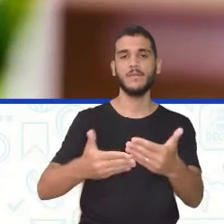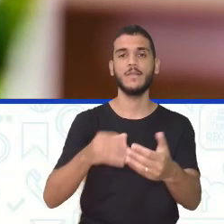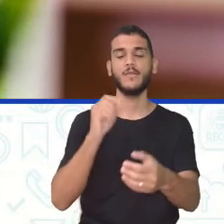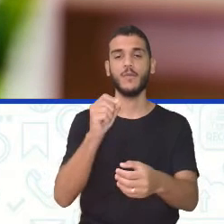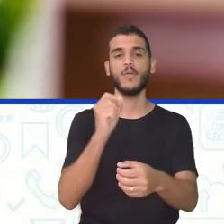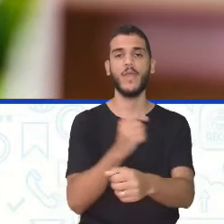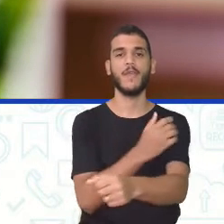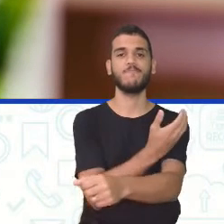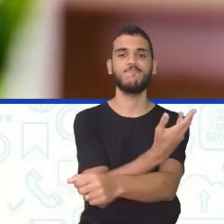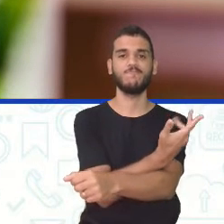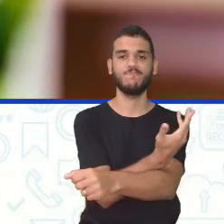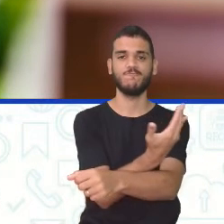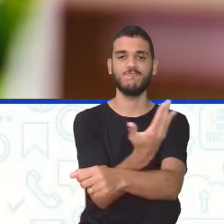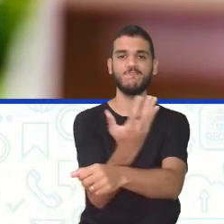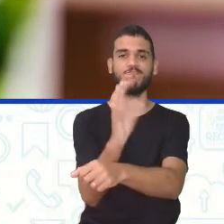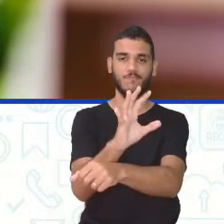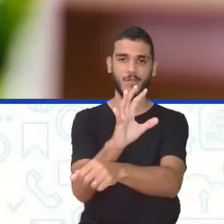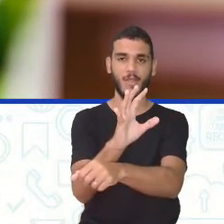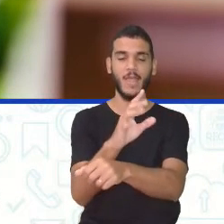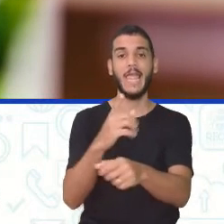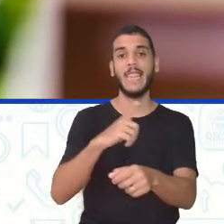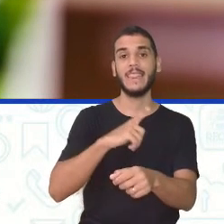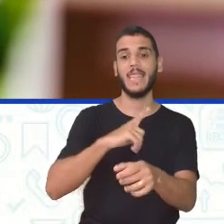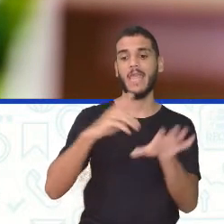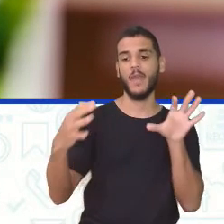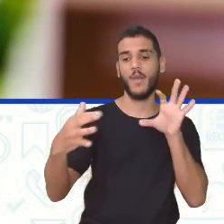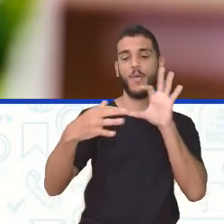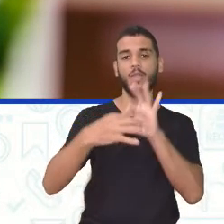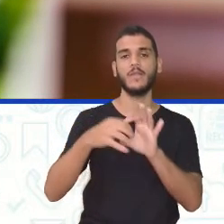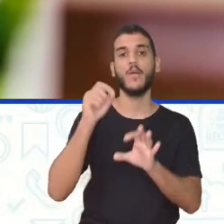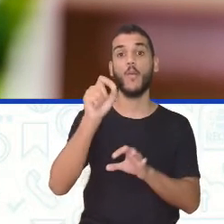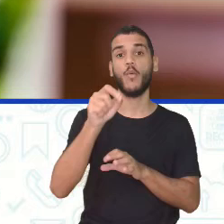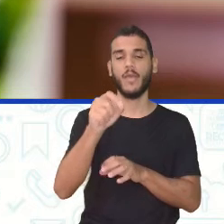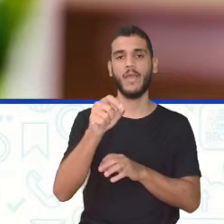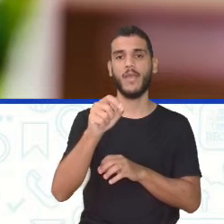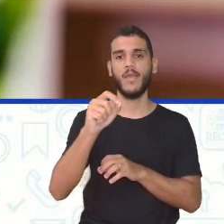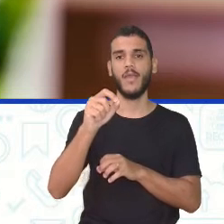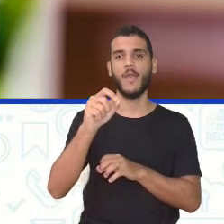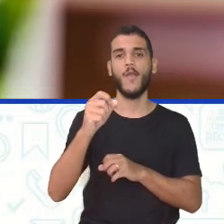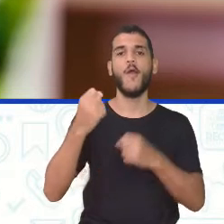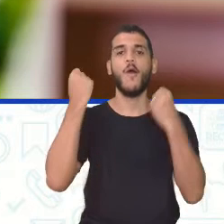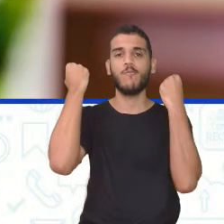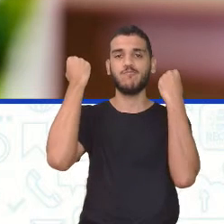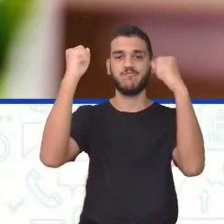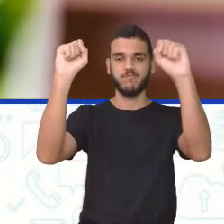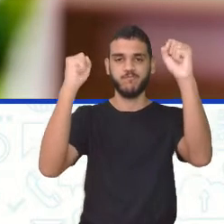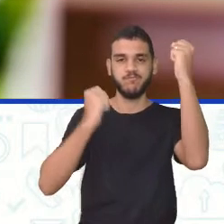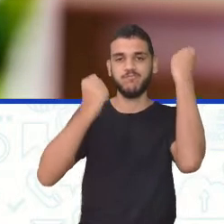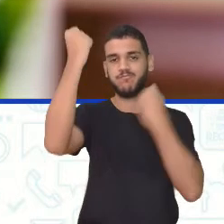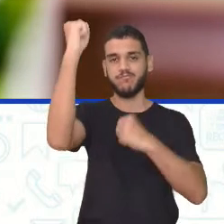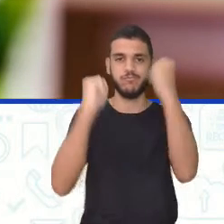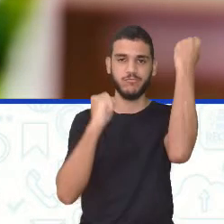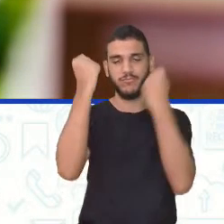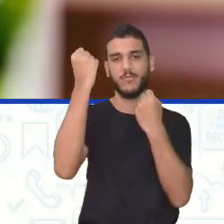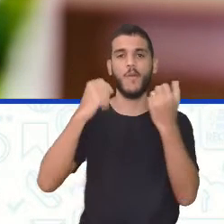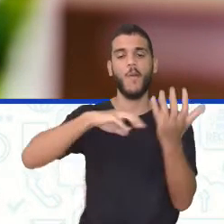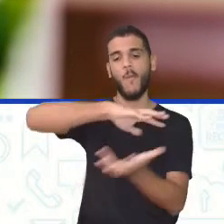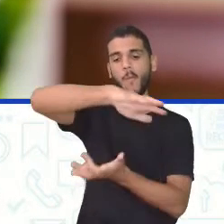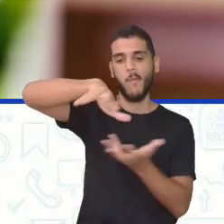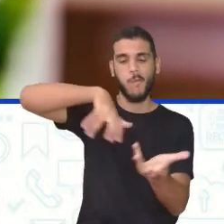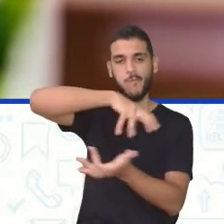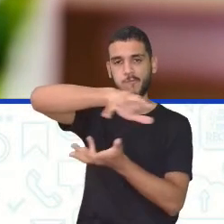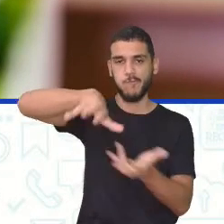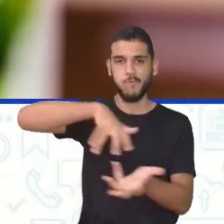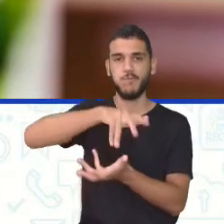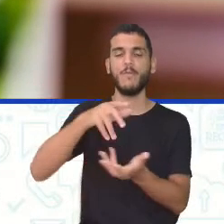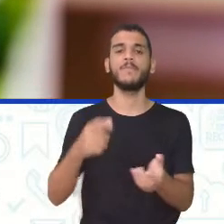à industrialização. Aquela história, né? De quando foi a primeira revolução industrial. O professor Gilson comentou isso na aula passada também, né?